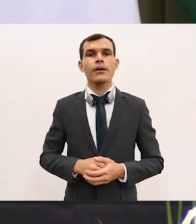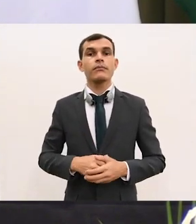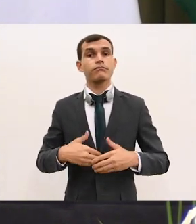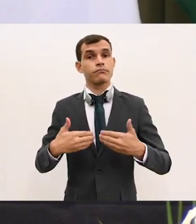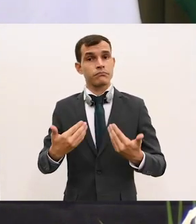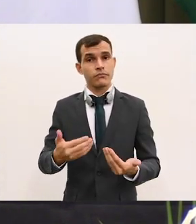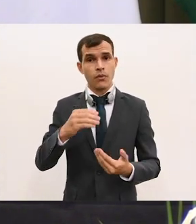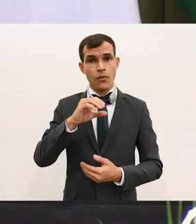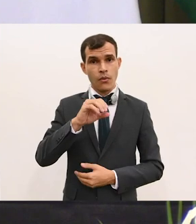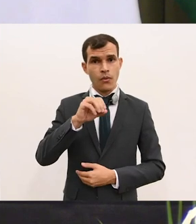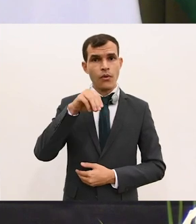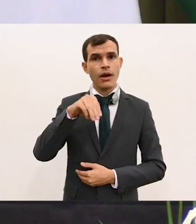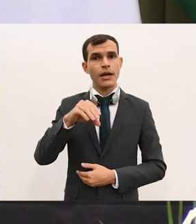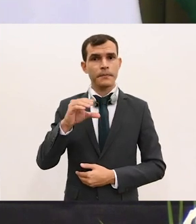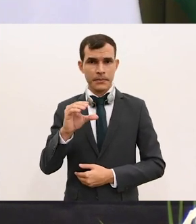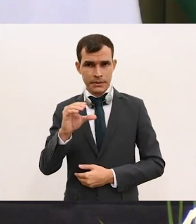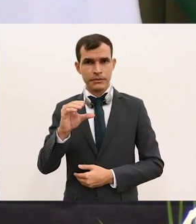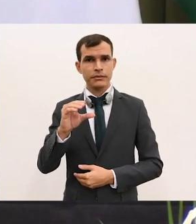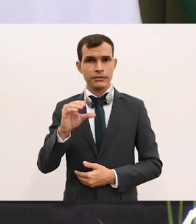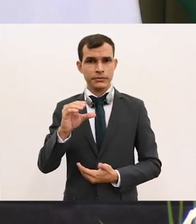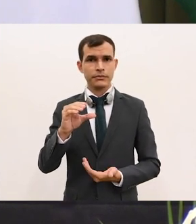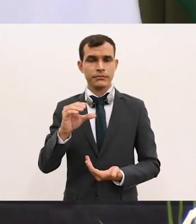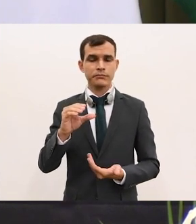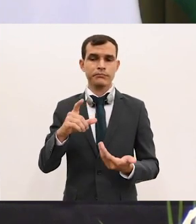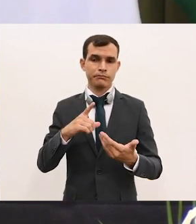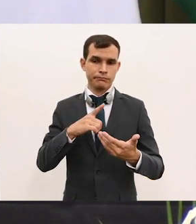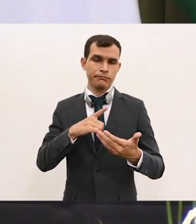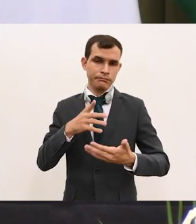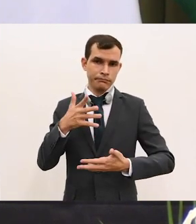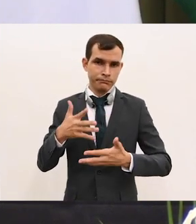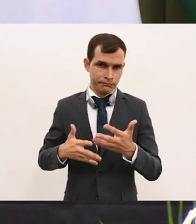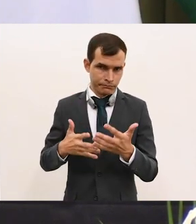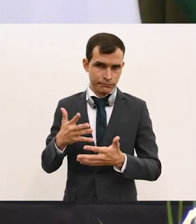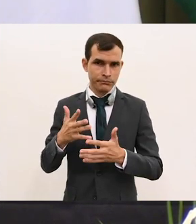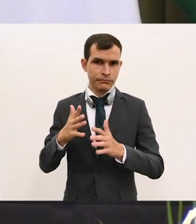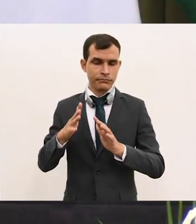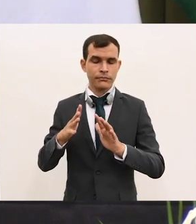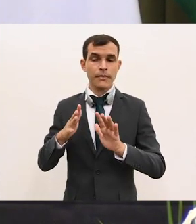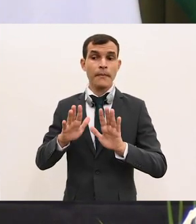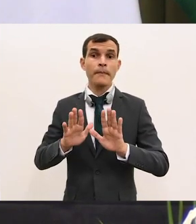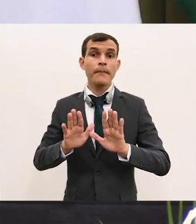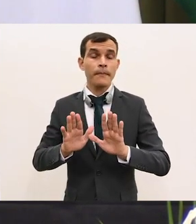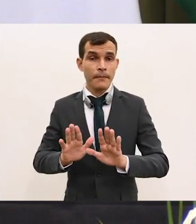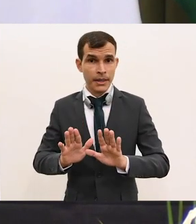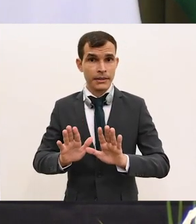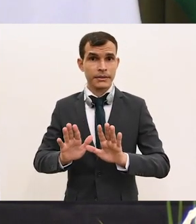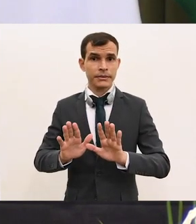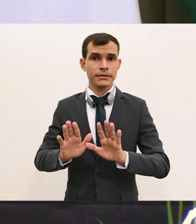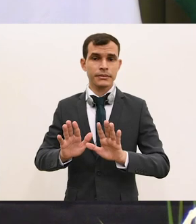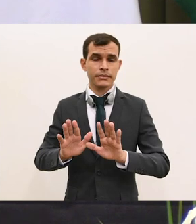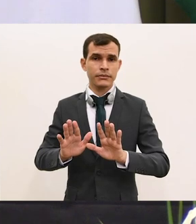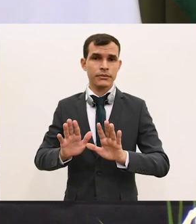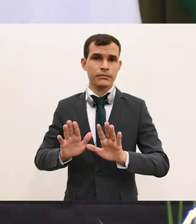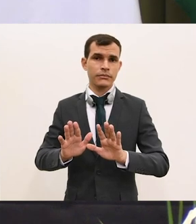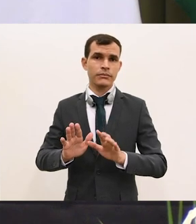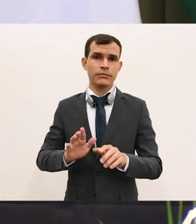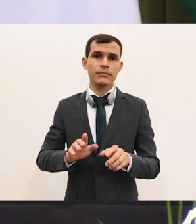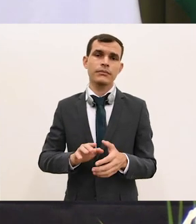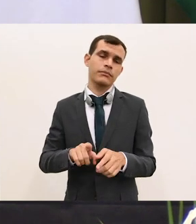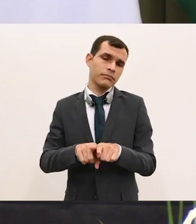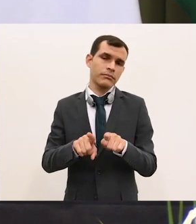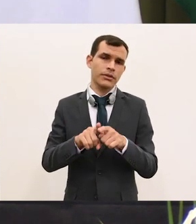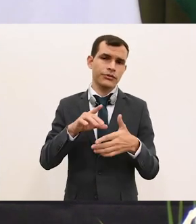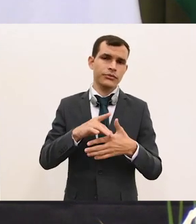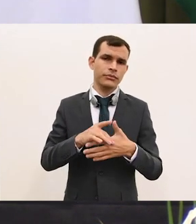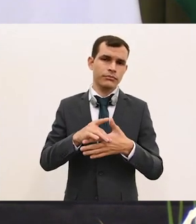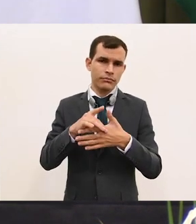Organização Mundial do Comércio, a OMC, porém, nós entendemos que a liderança da doutora Nigozzi à frente da OMC e os